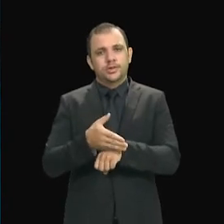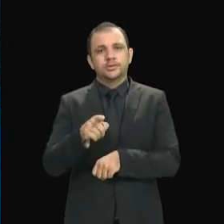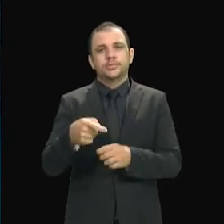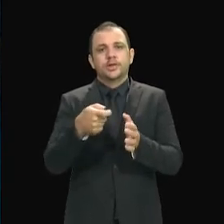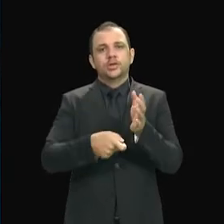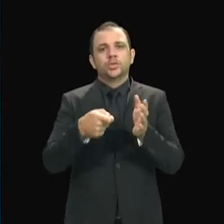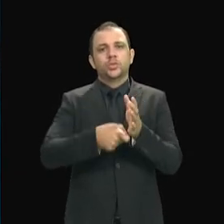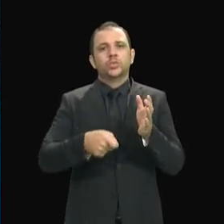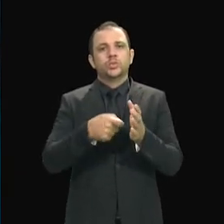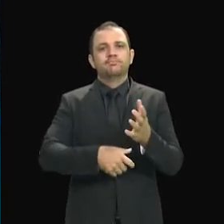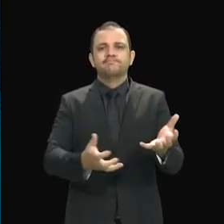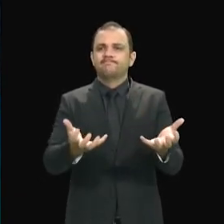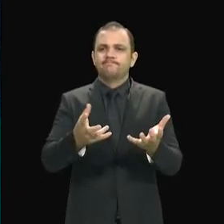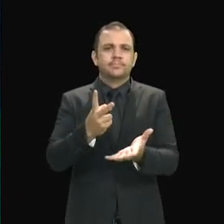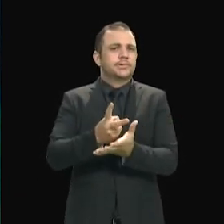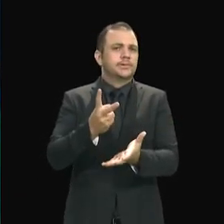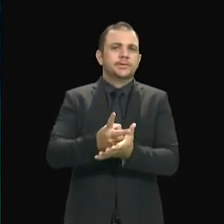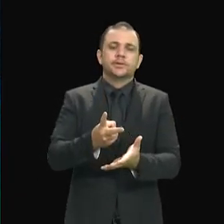defesa da tribuna,